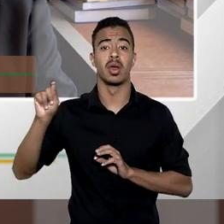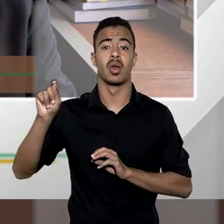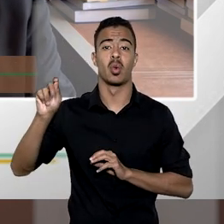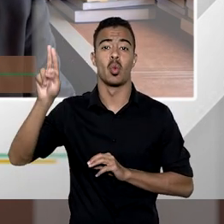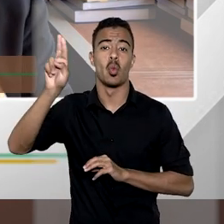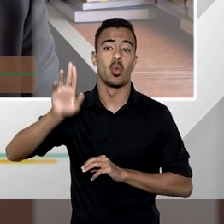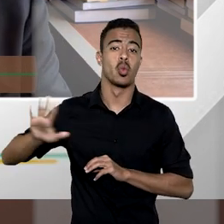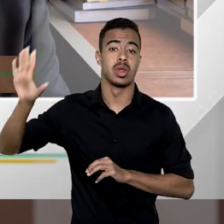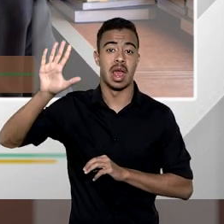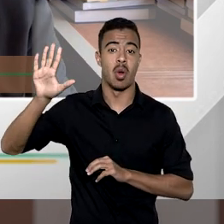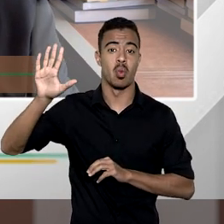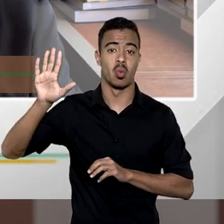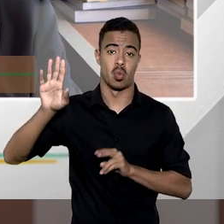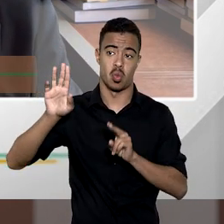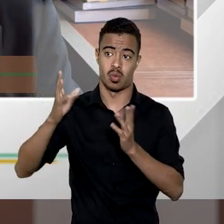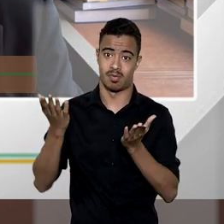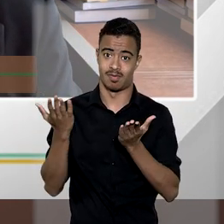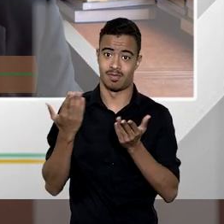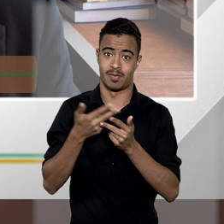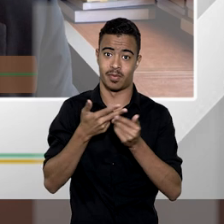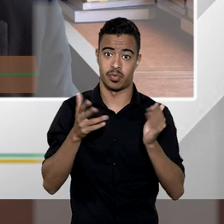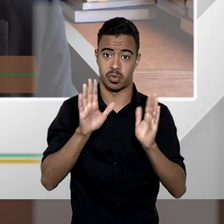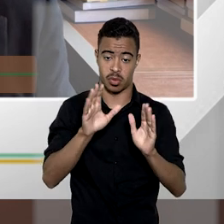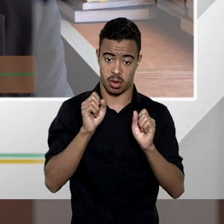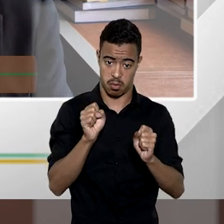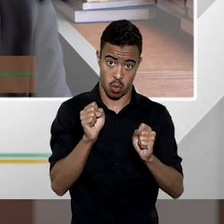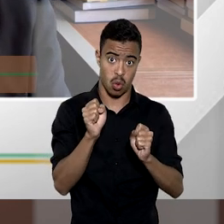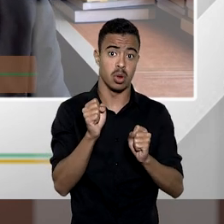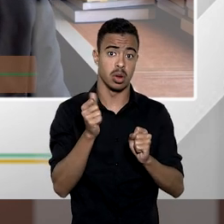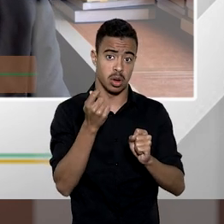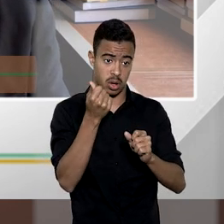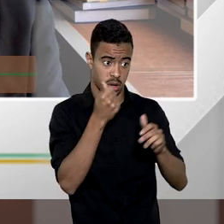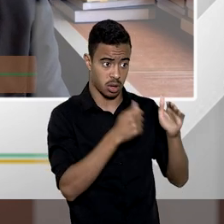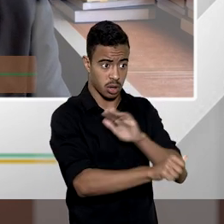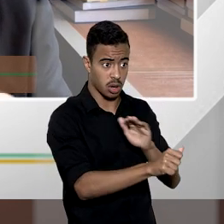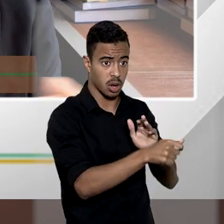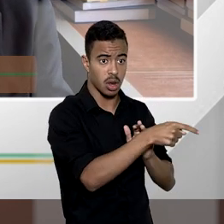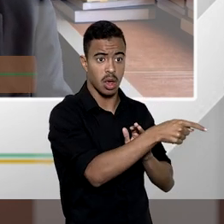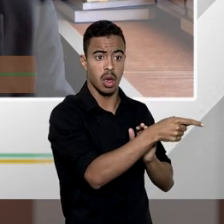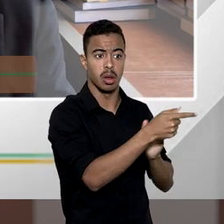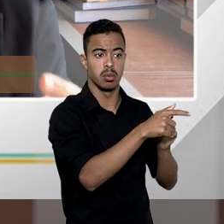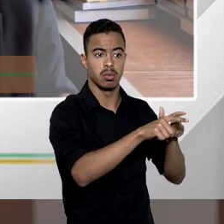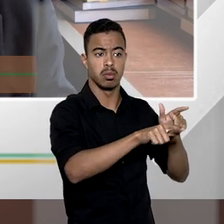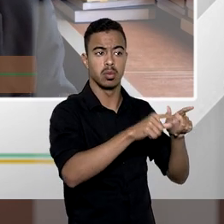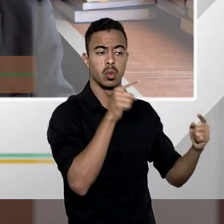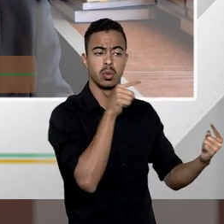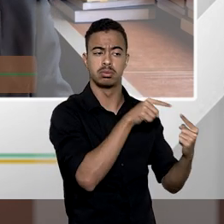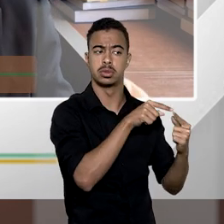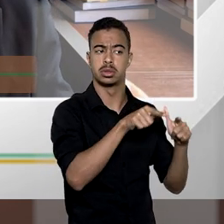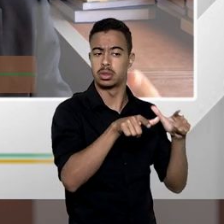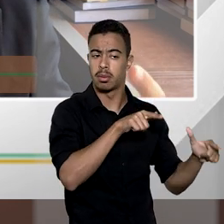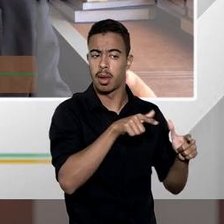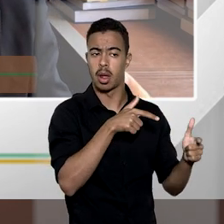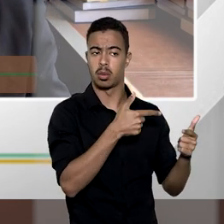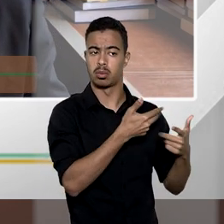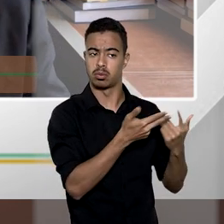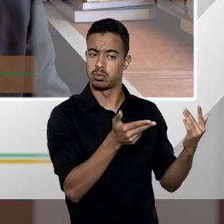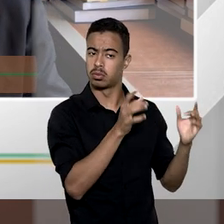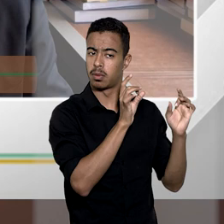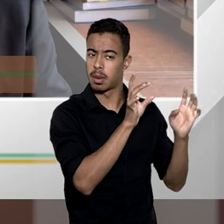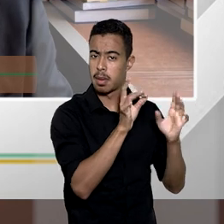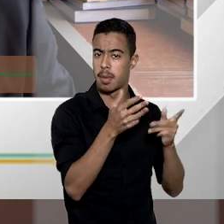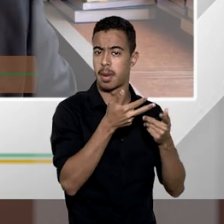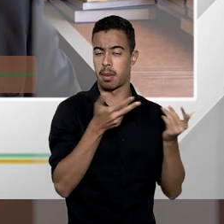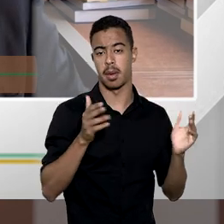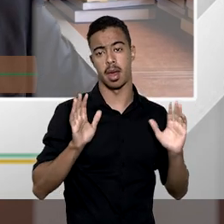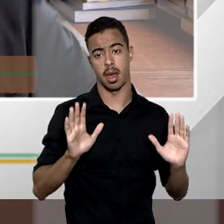cabe uma indenização pela expressão econômica da lavra logo só cabe indenização em caso de jazidas